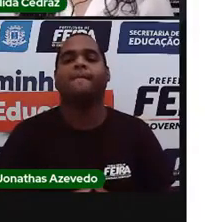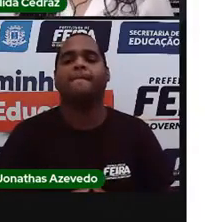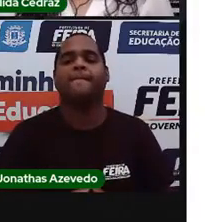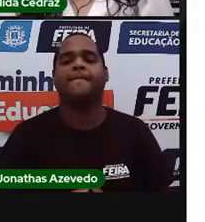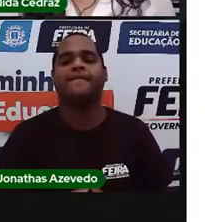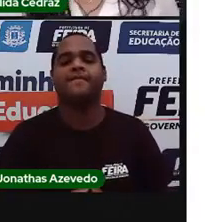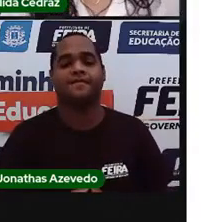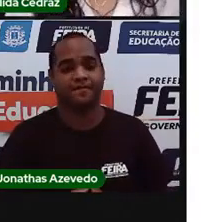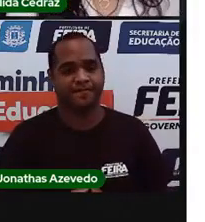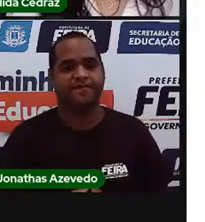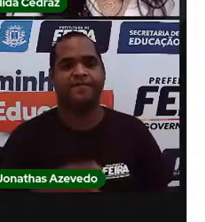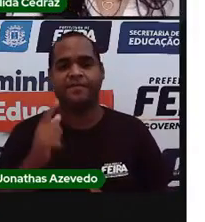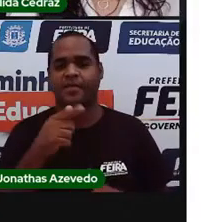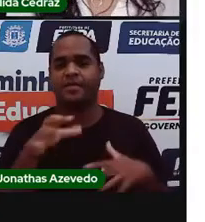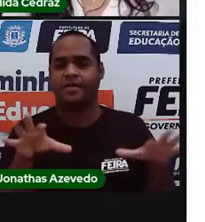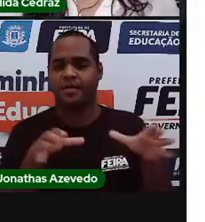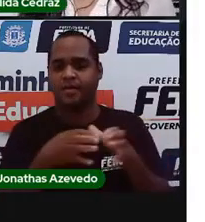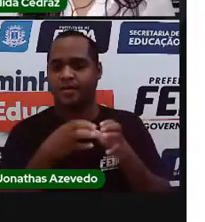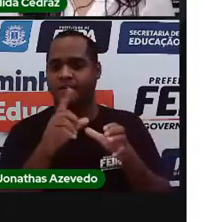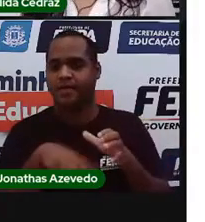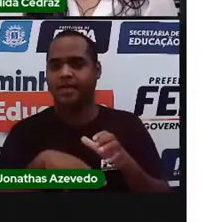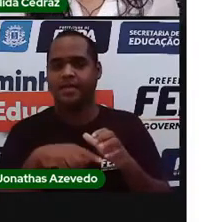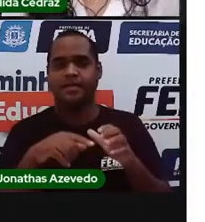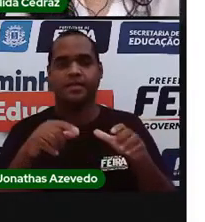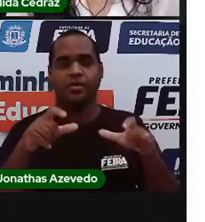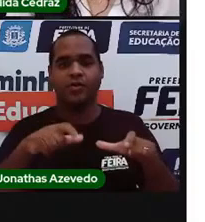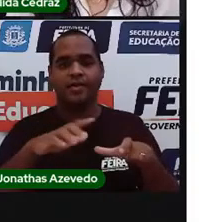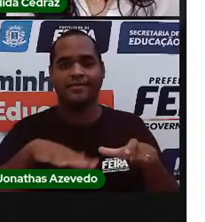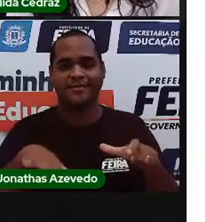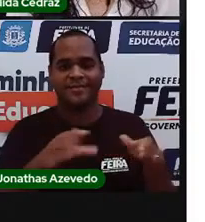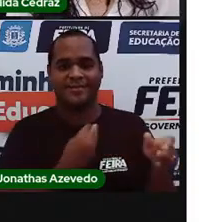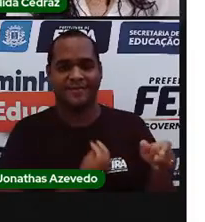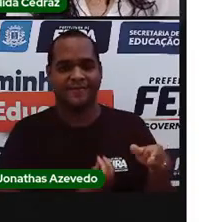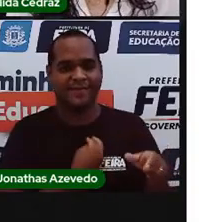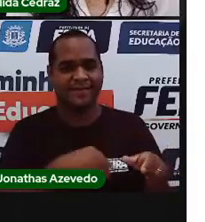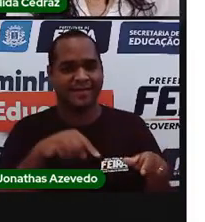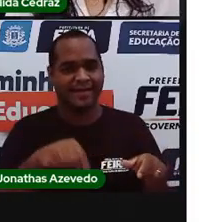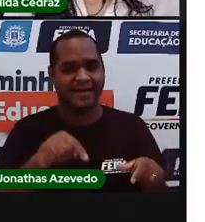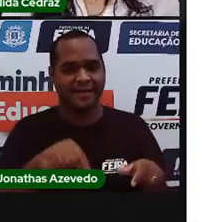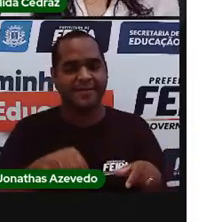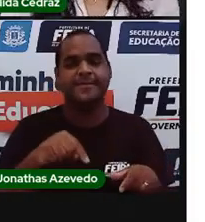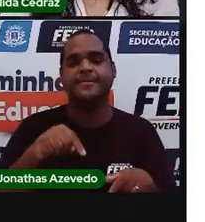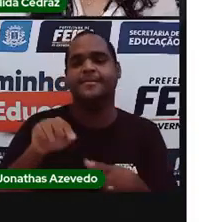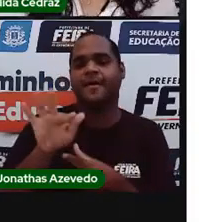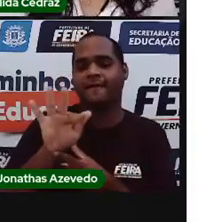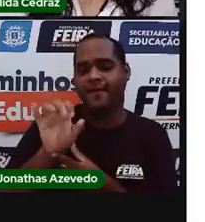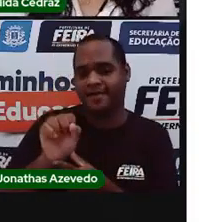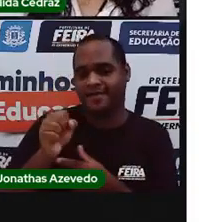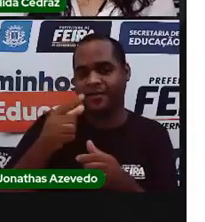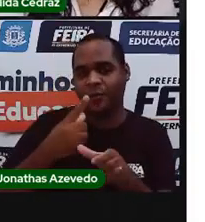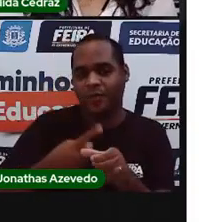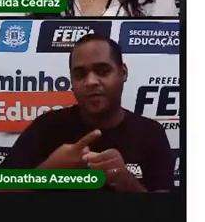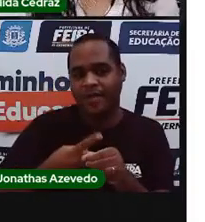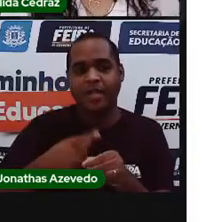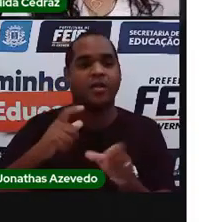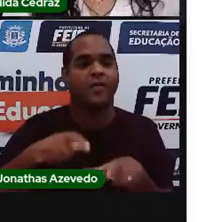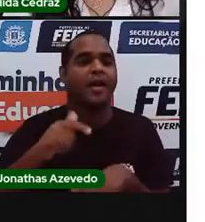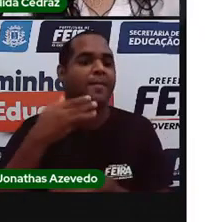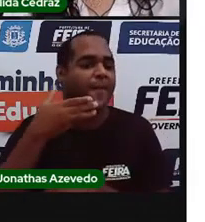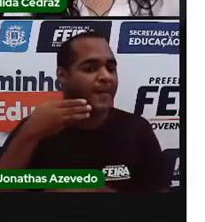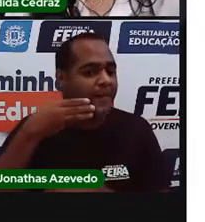Essa aqui é uma comunidade quilombola da nossa cidade, no distrito de Martinha.